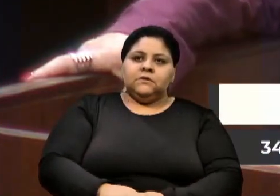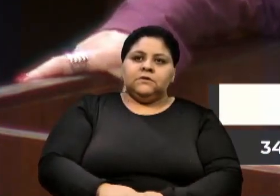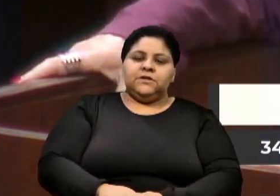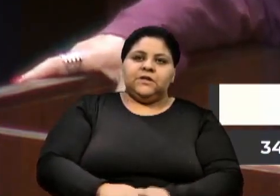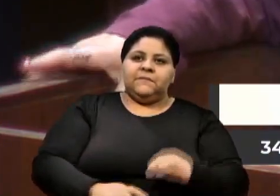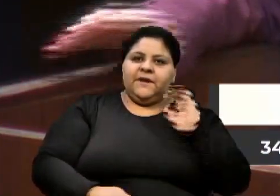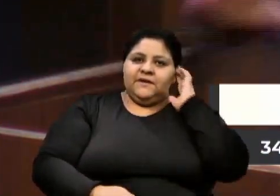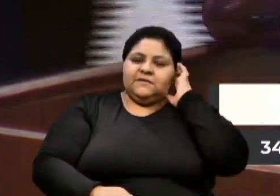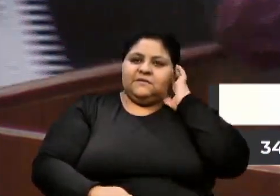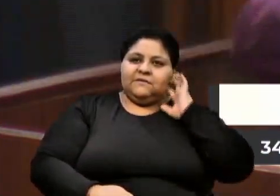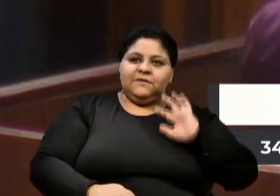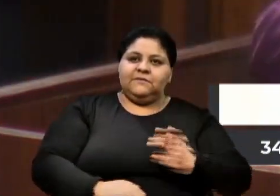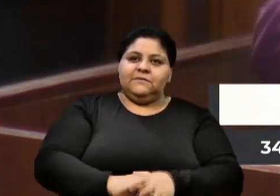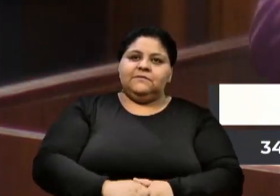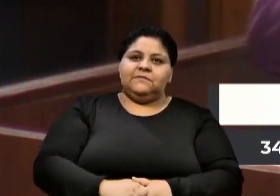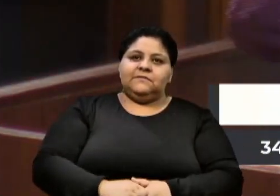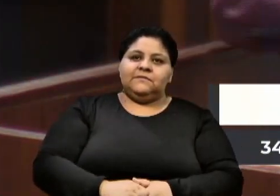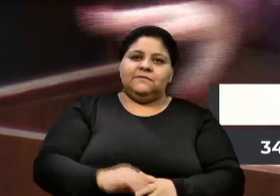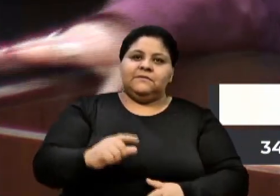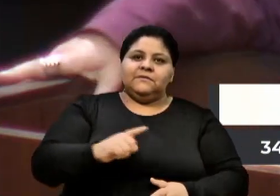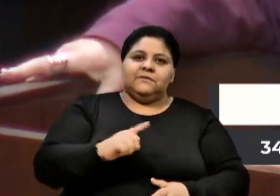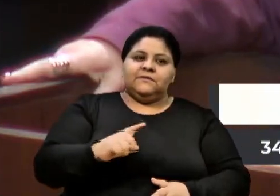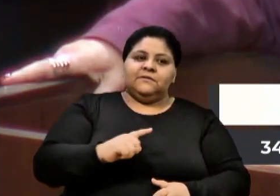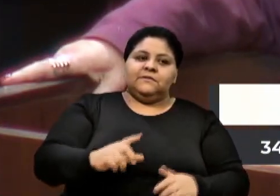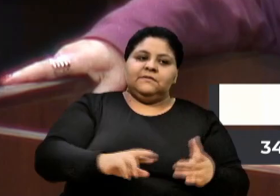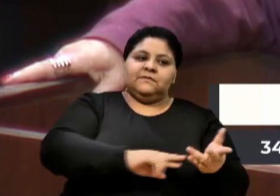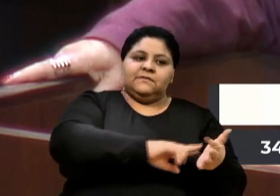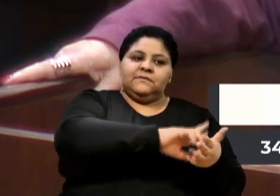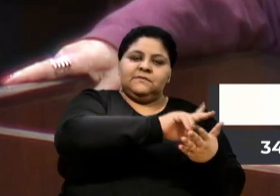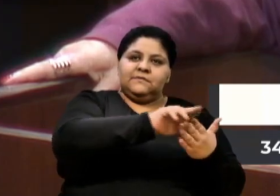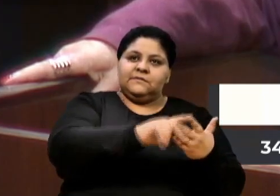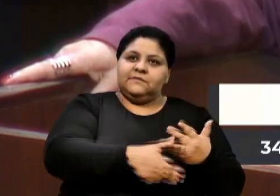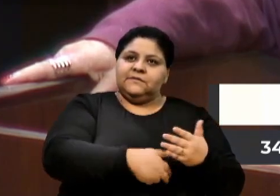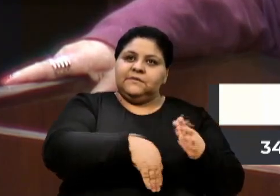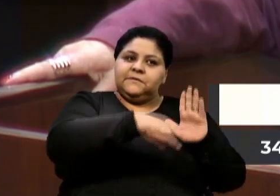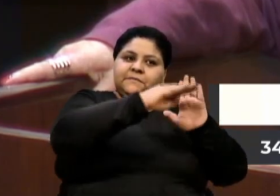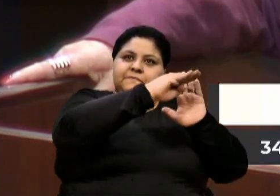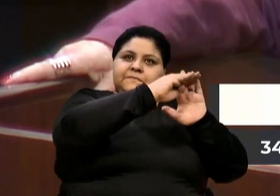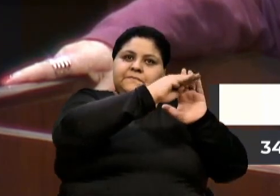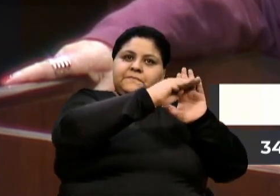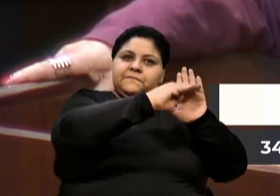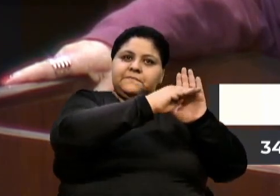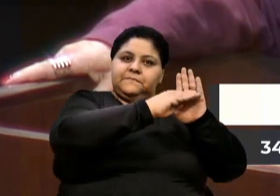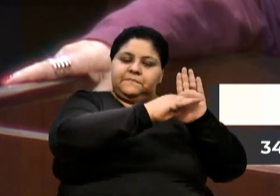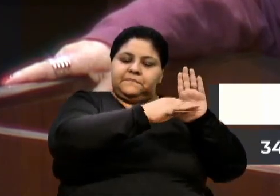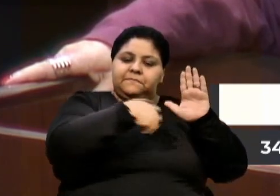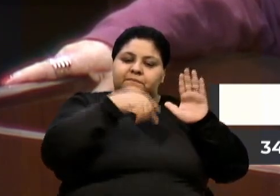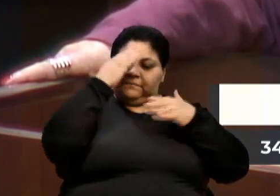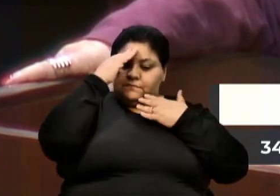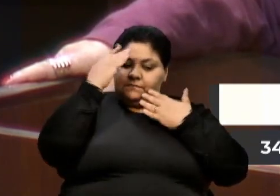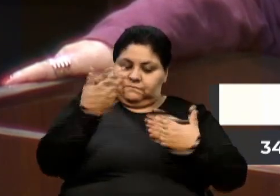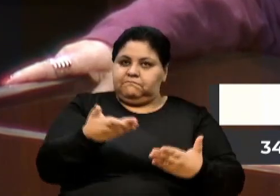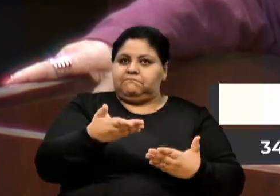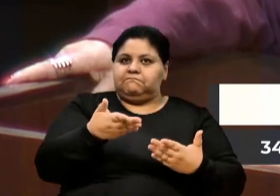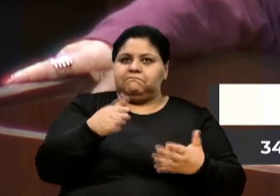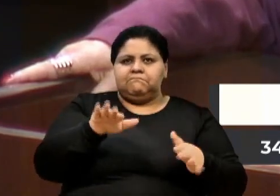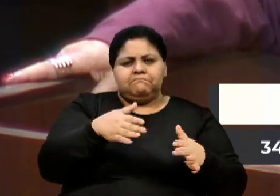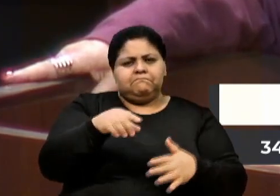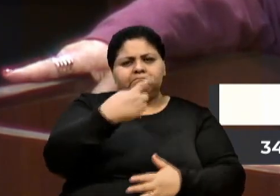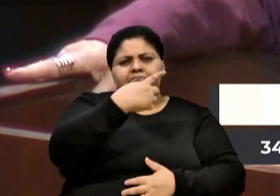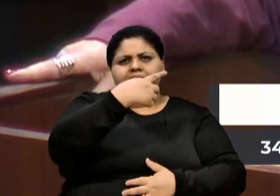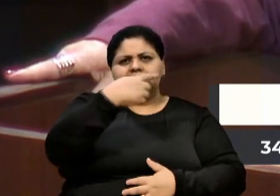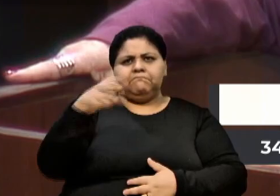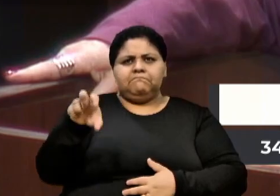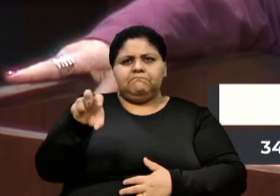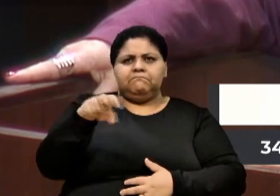Foram várias agendas que foram feitas, eu acredito que em torno de 15, 16